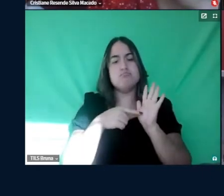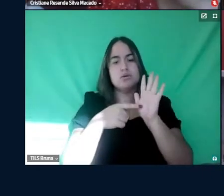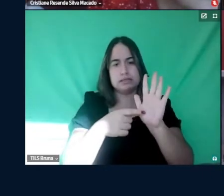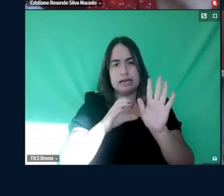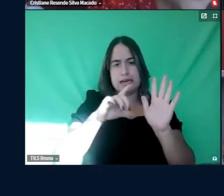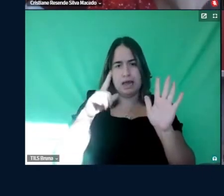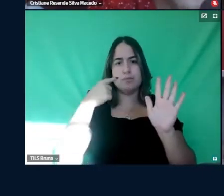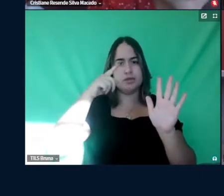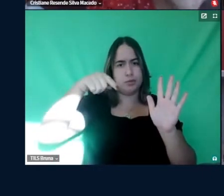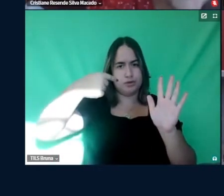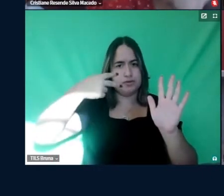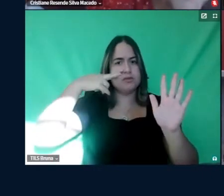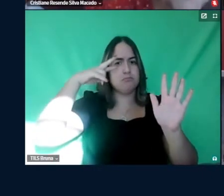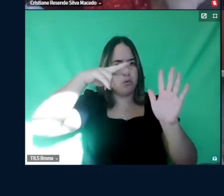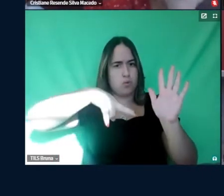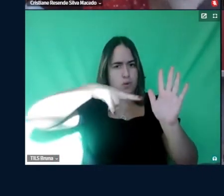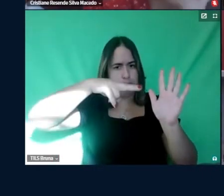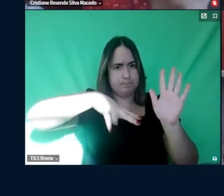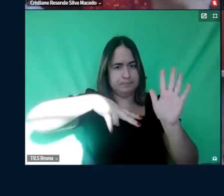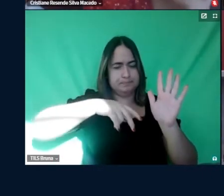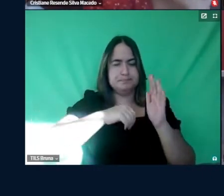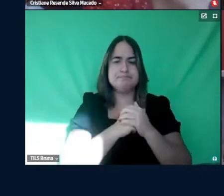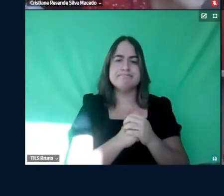olhadinha, tá, é,